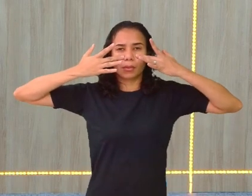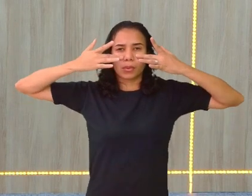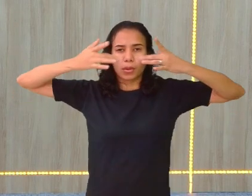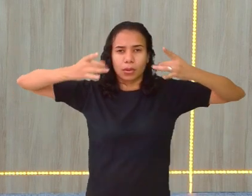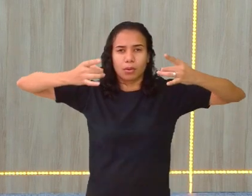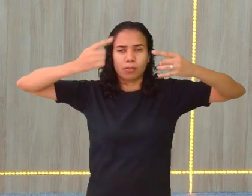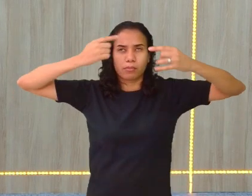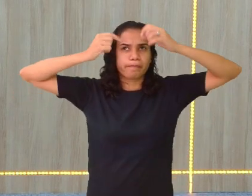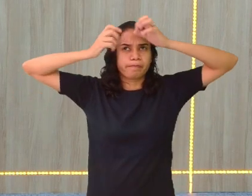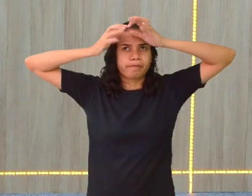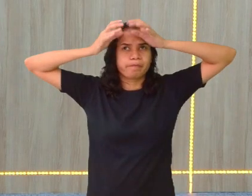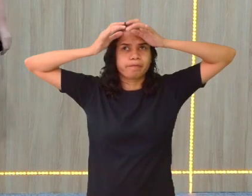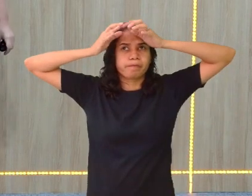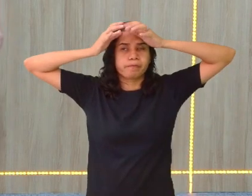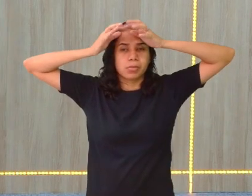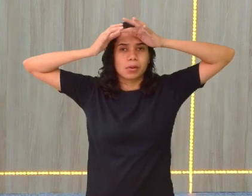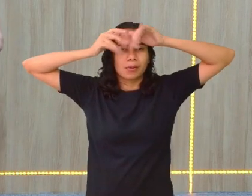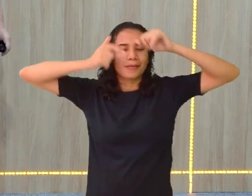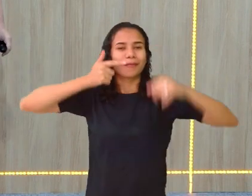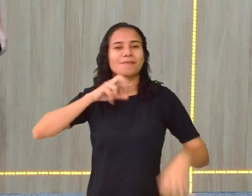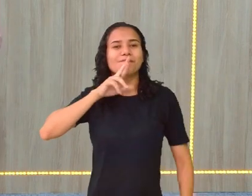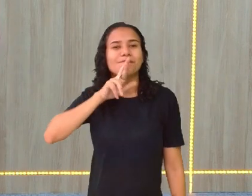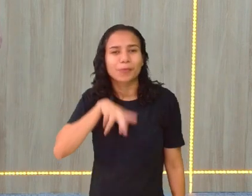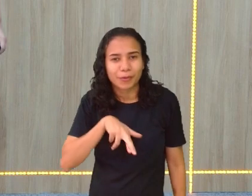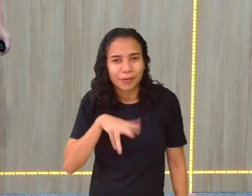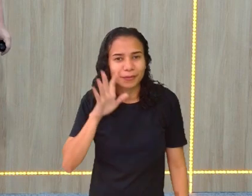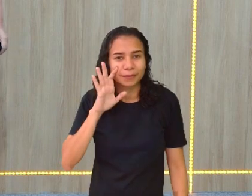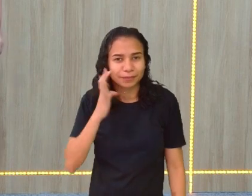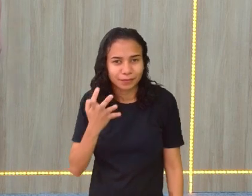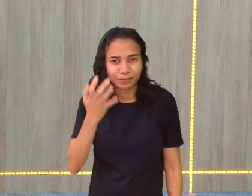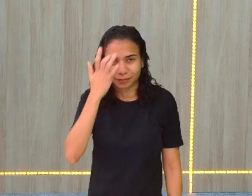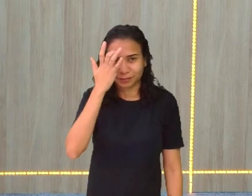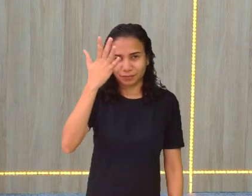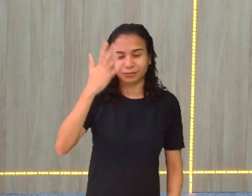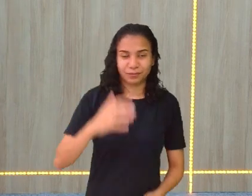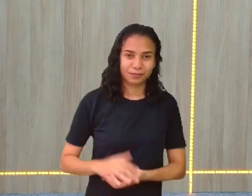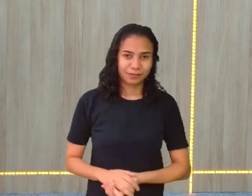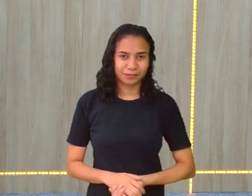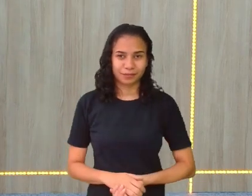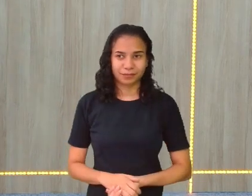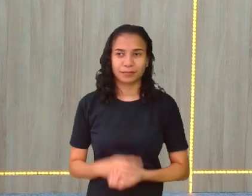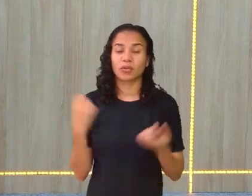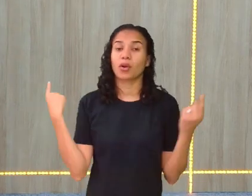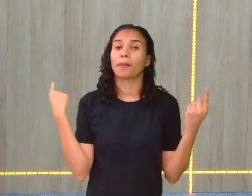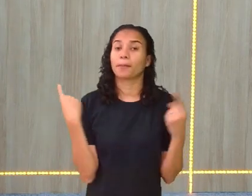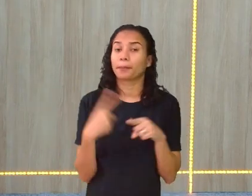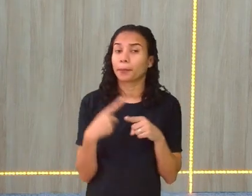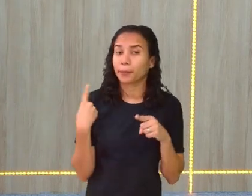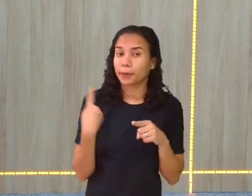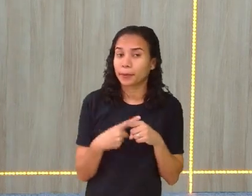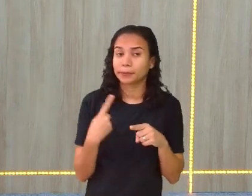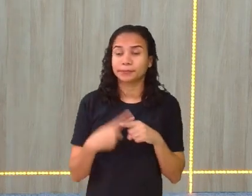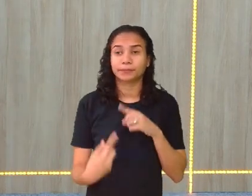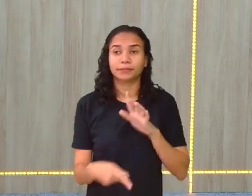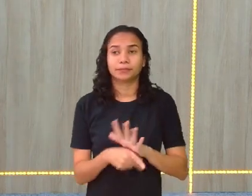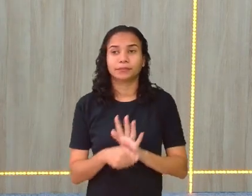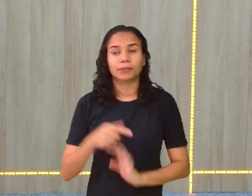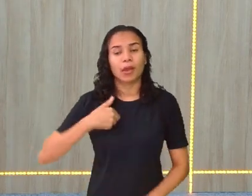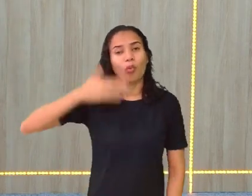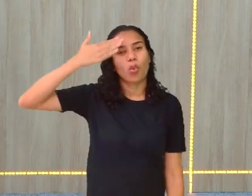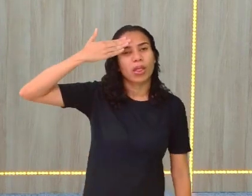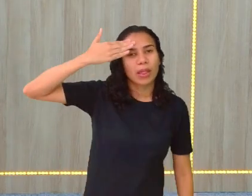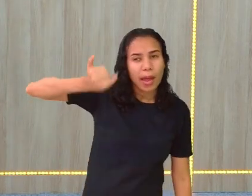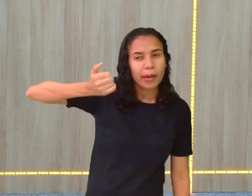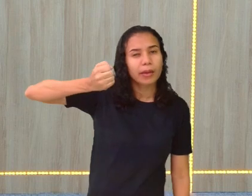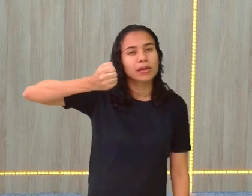pensar. E aí, você vai conseguir resolver com facilidade. Por quê? Porque eu sei